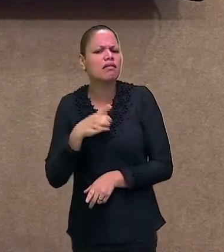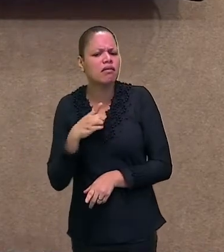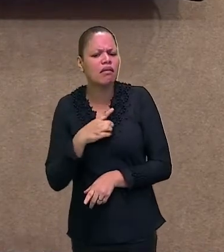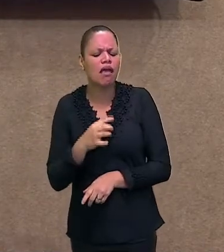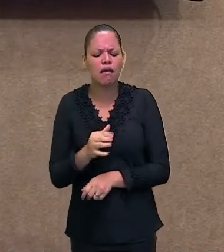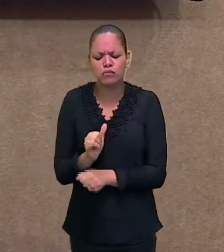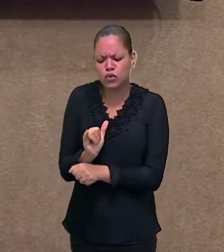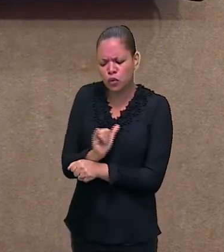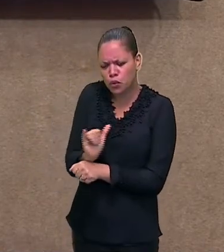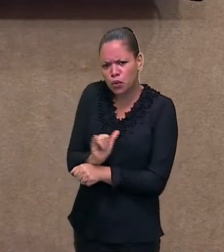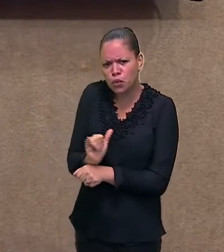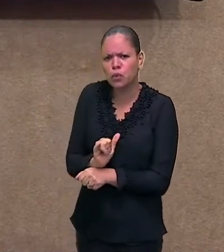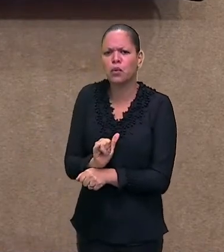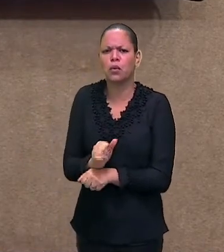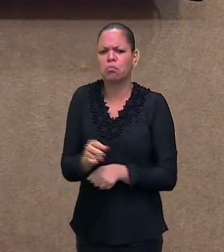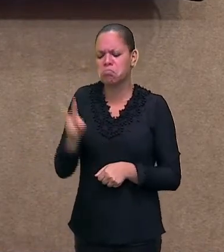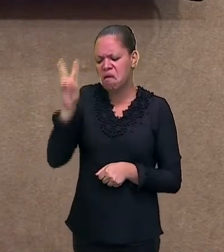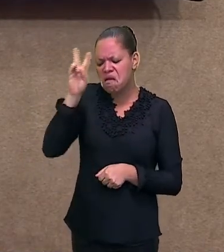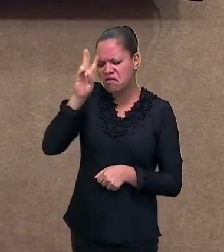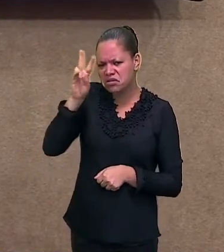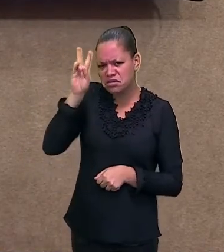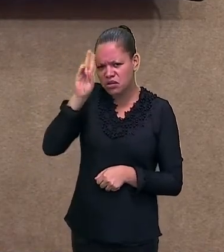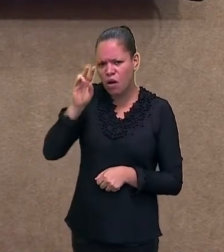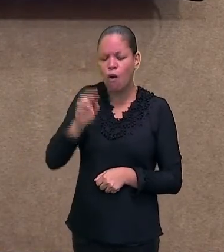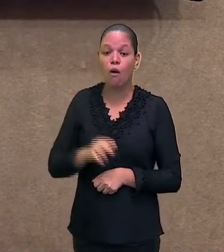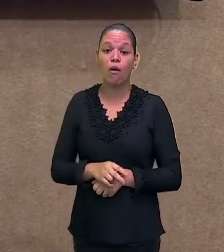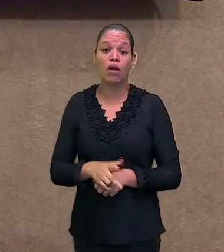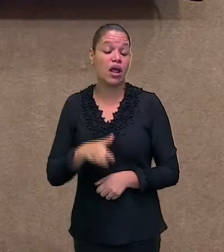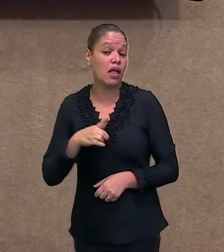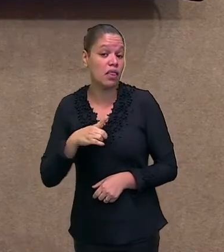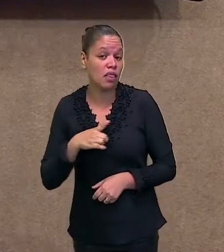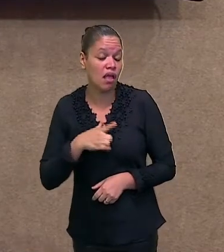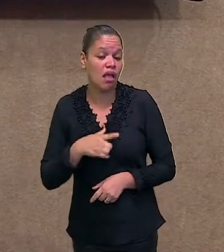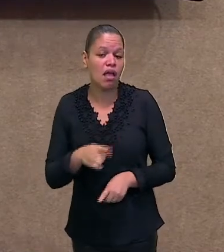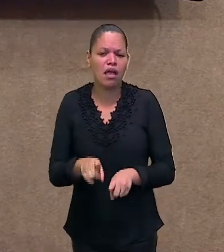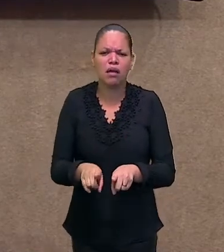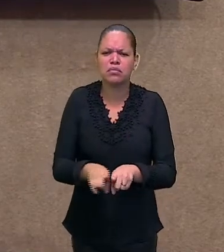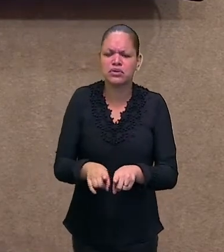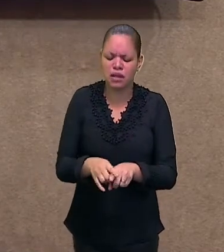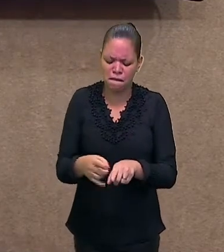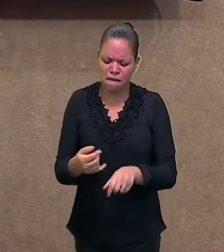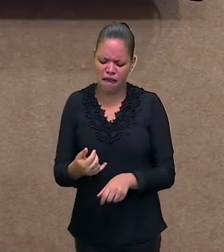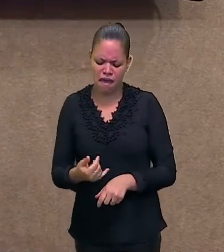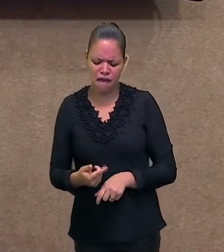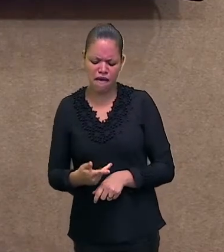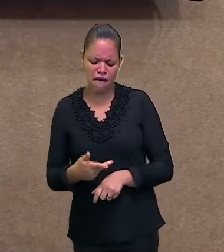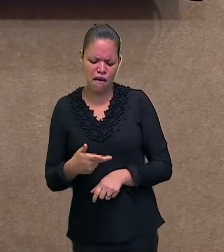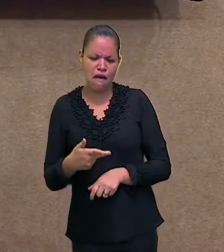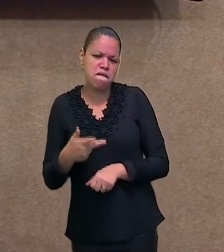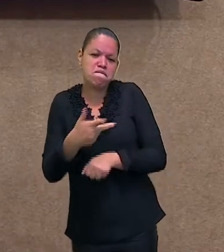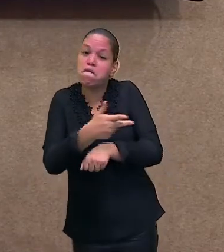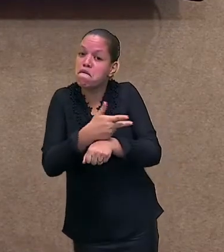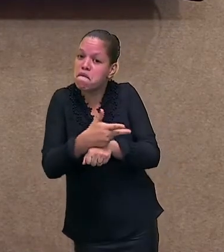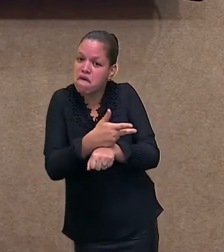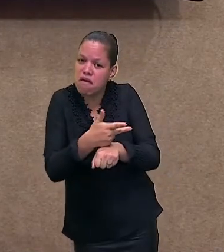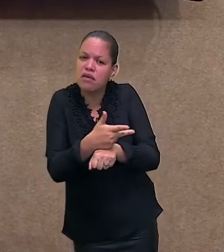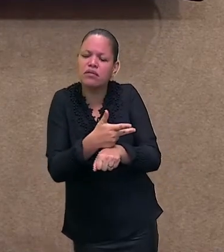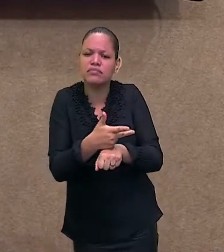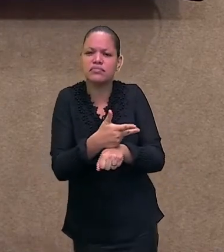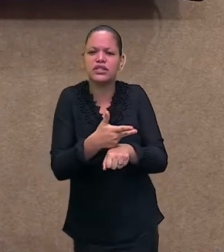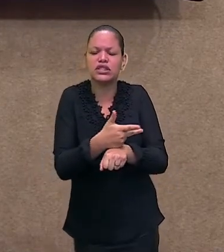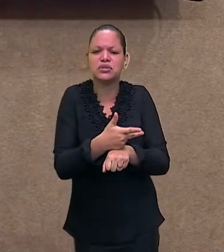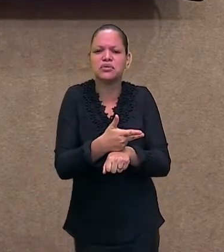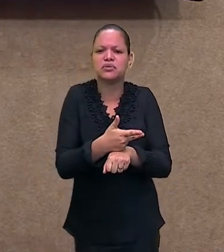sobre a história deles. Eles fazem questão de documentar a história deles. Eles são, tem